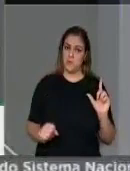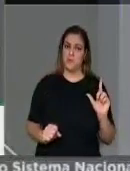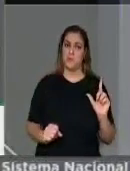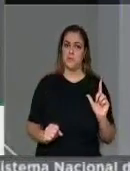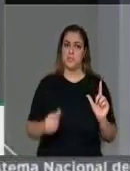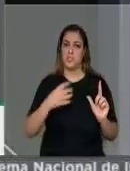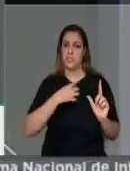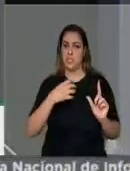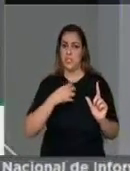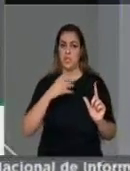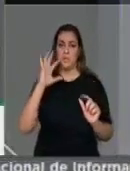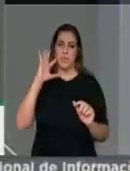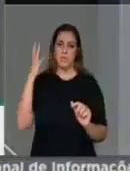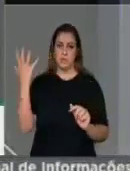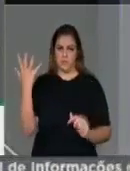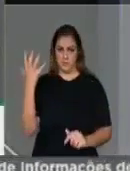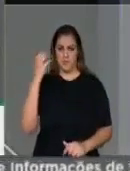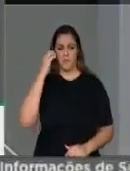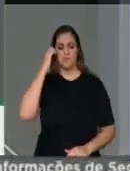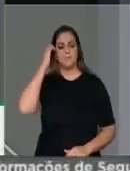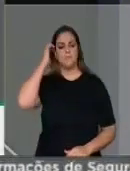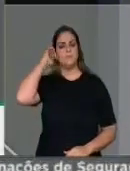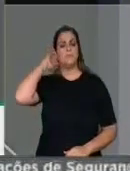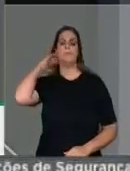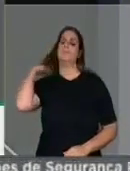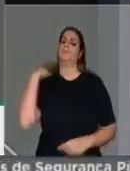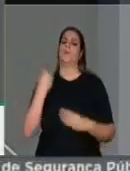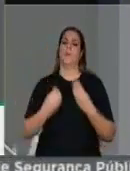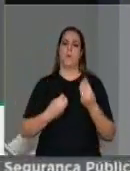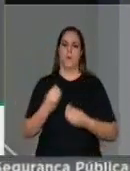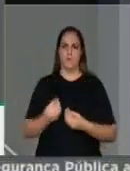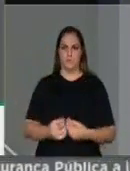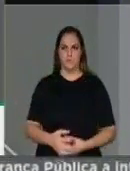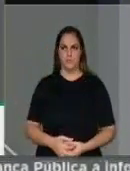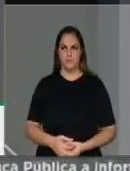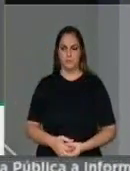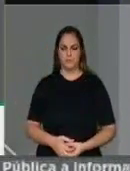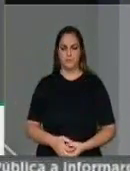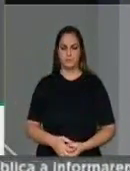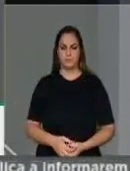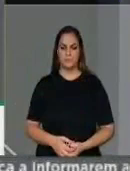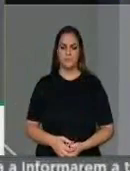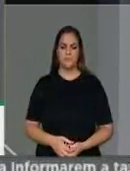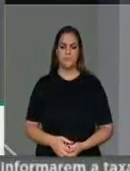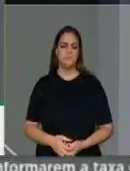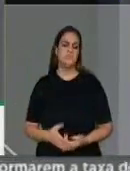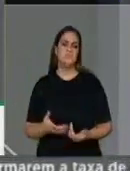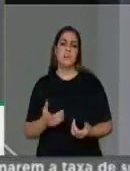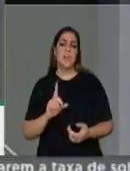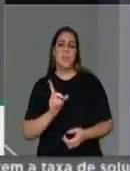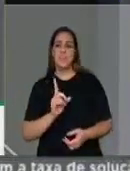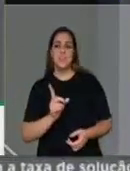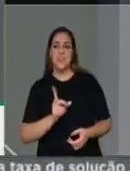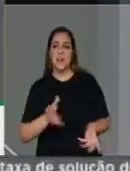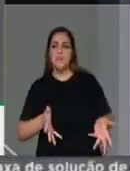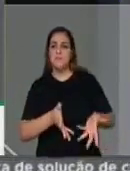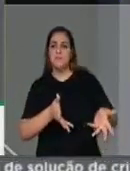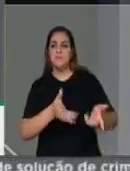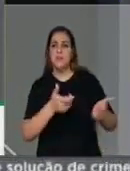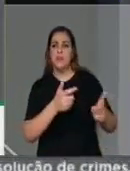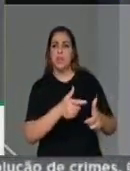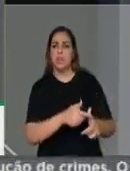o fim dessas legendas, ou pelo menos o não fortalecimento desse mercado de aluguel,